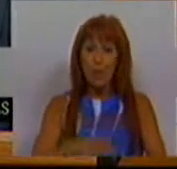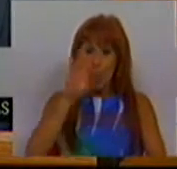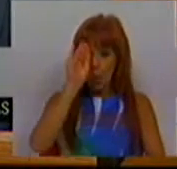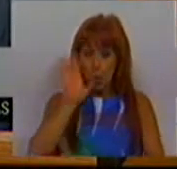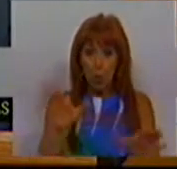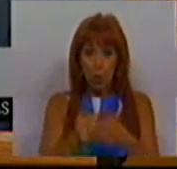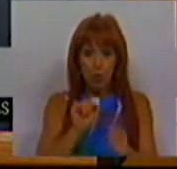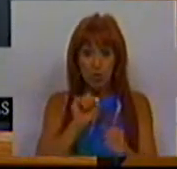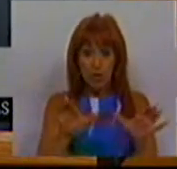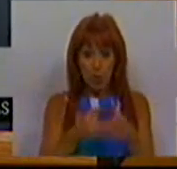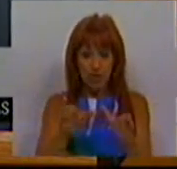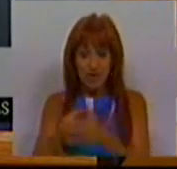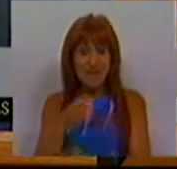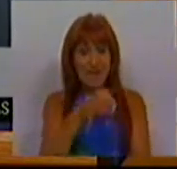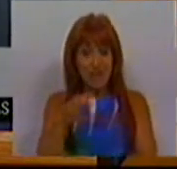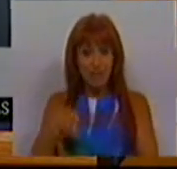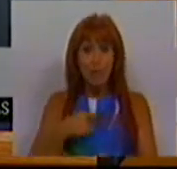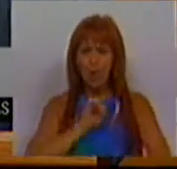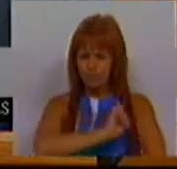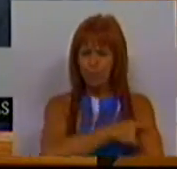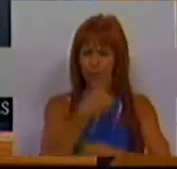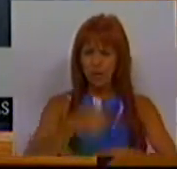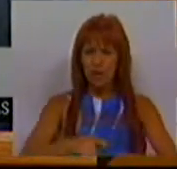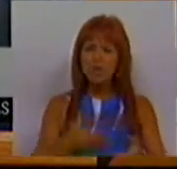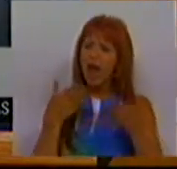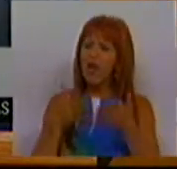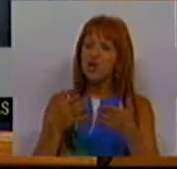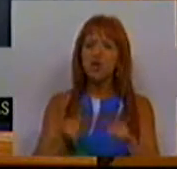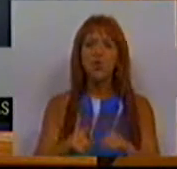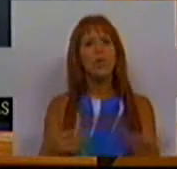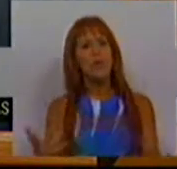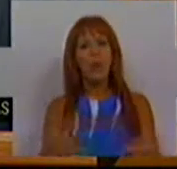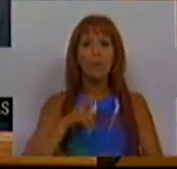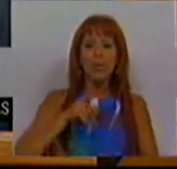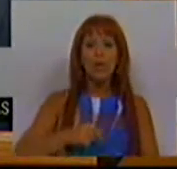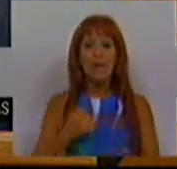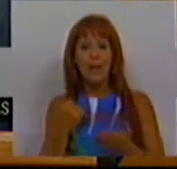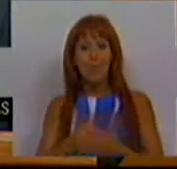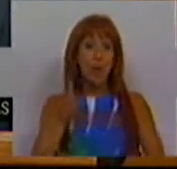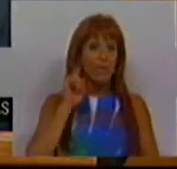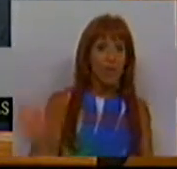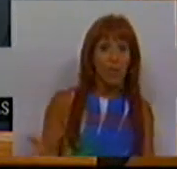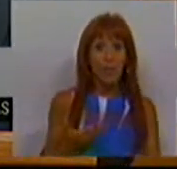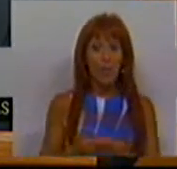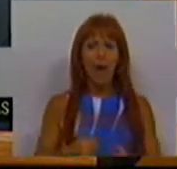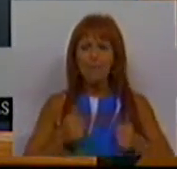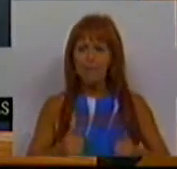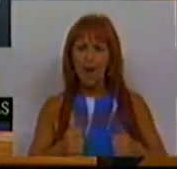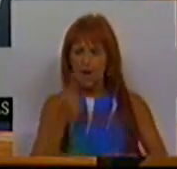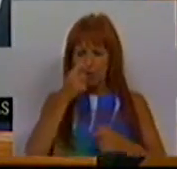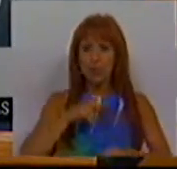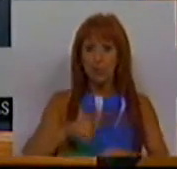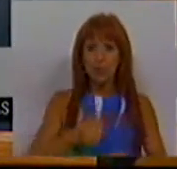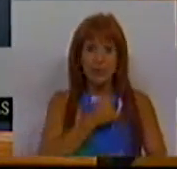Conselho das Comunidades possui um imenso potencial para contribuir para que Portugal apoie e valorize devidamente os